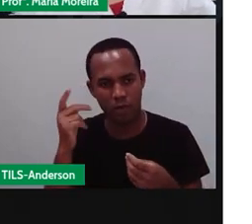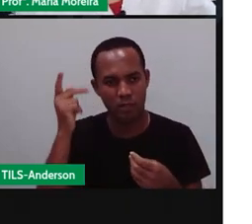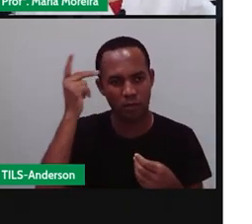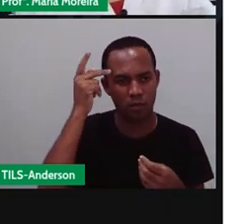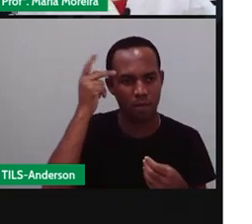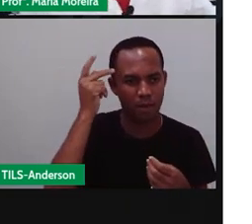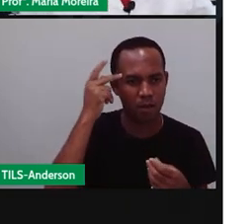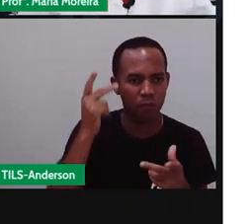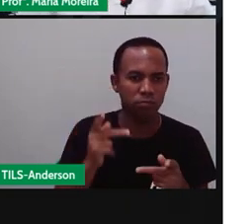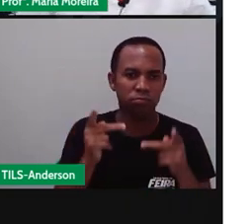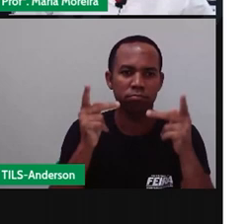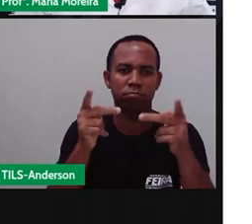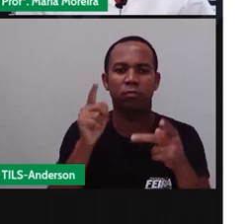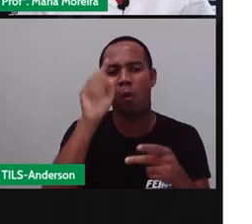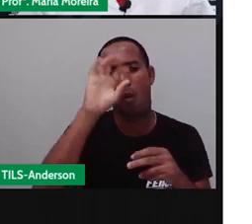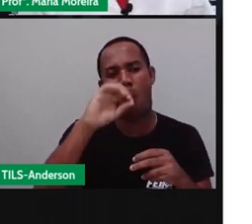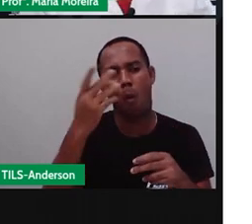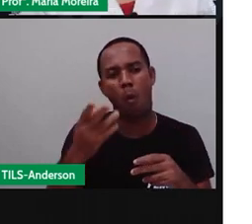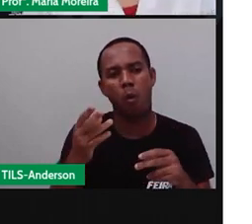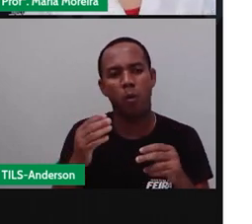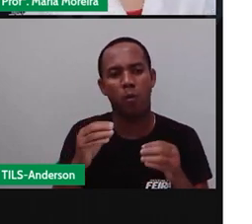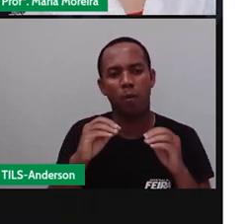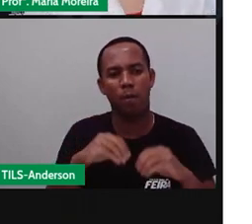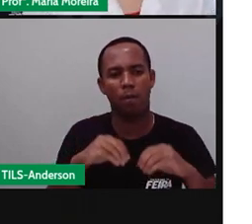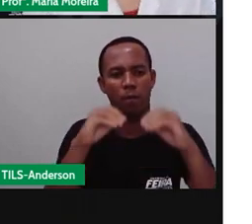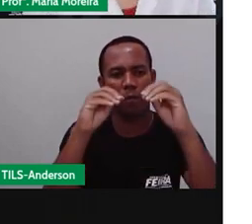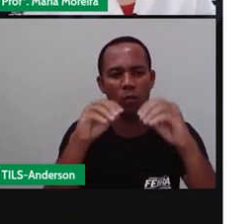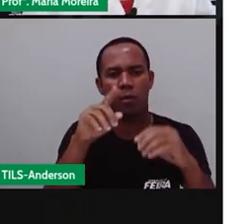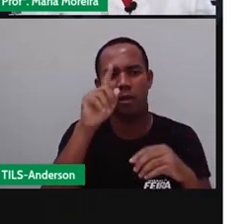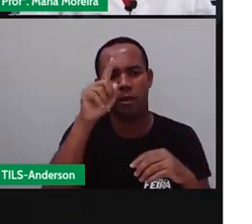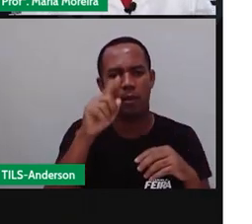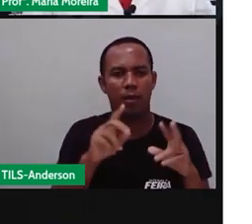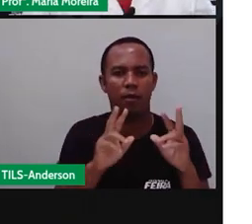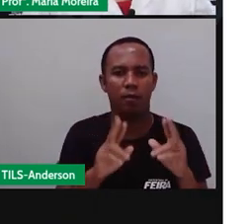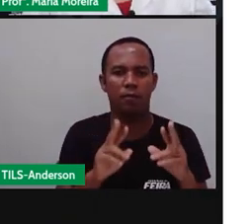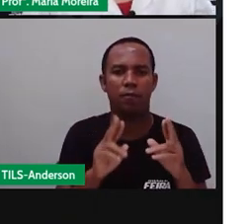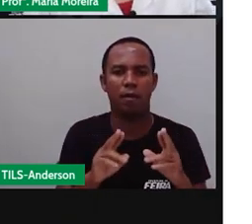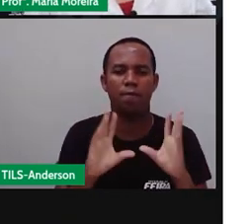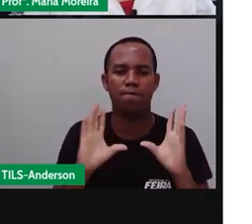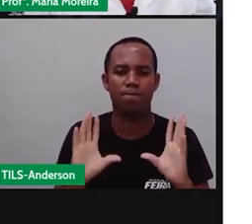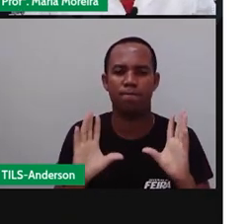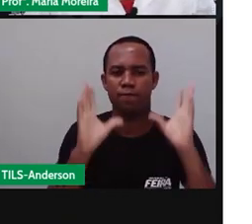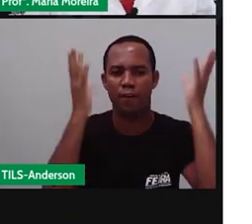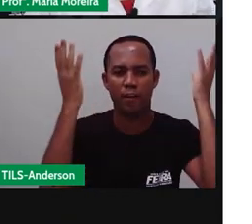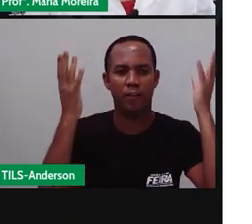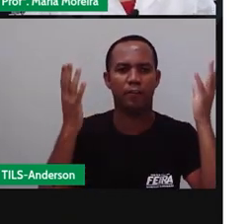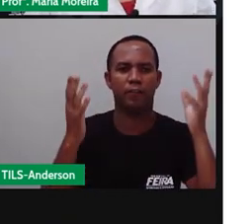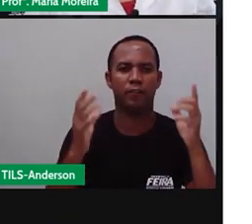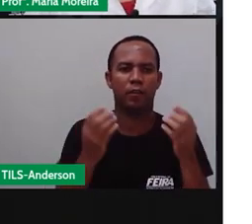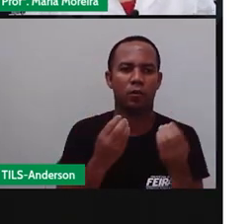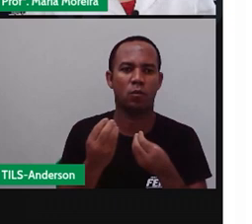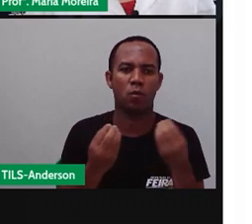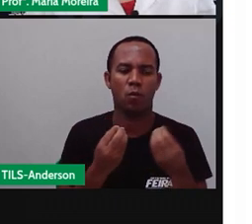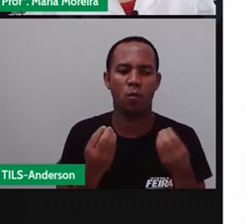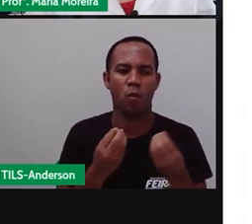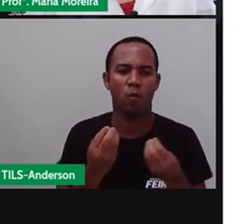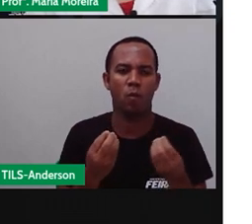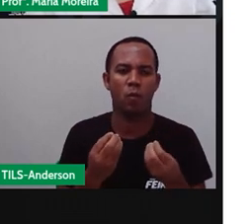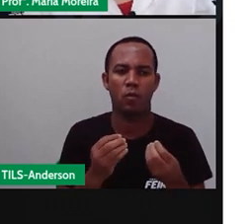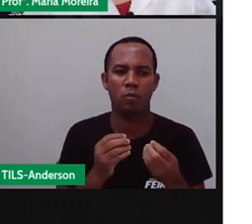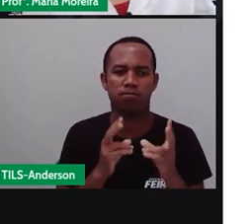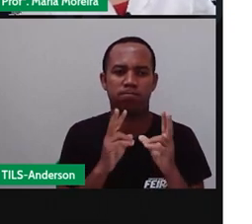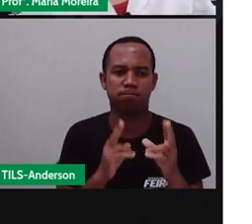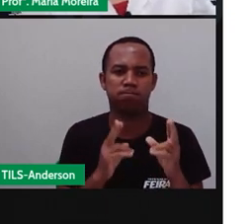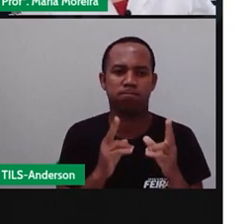muita gente aqui do nordeste, faz com que, na verdade, essa festa junina acabe por ter uma